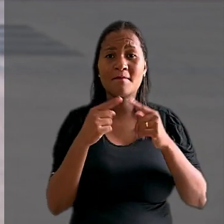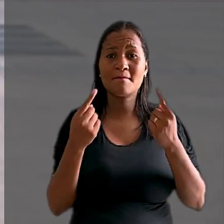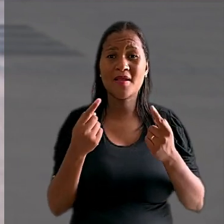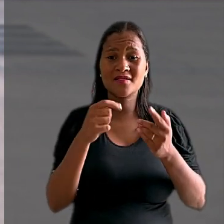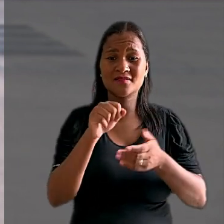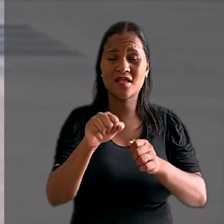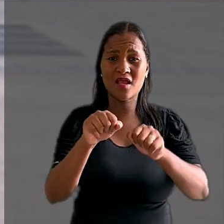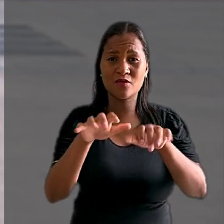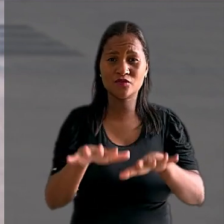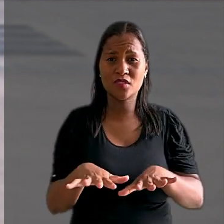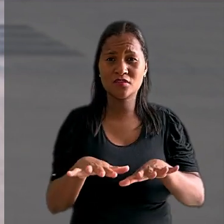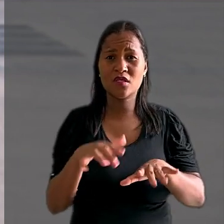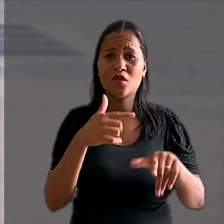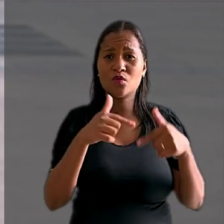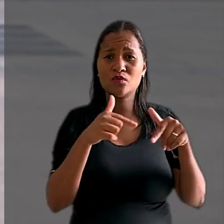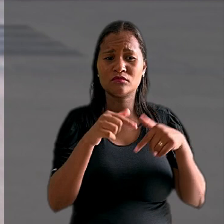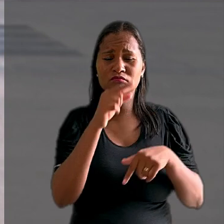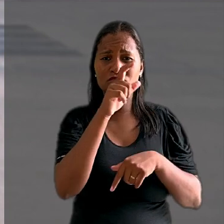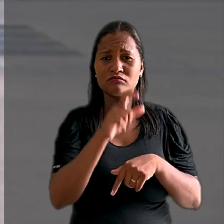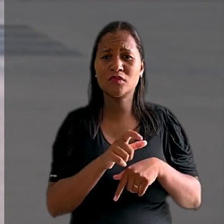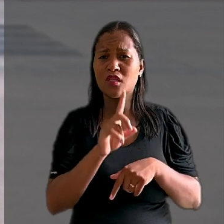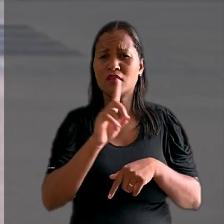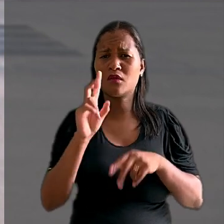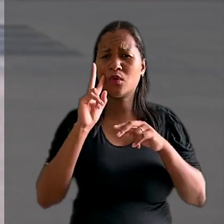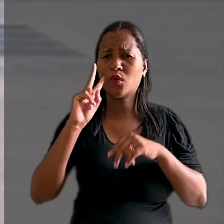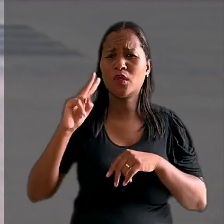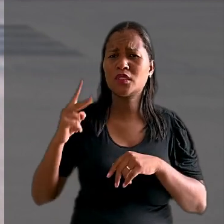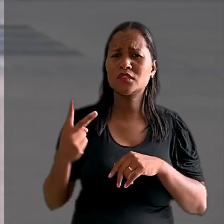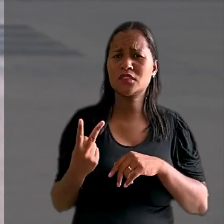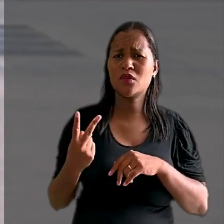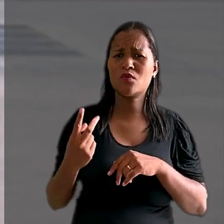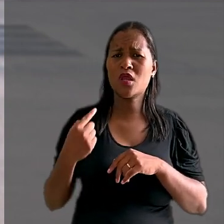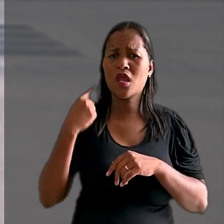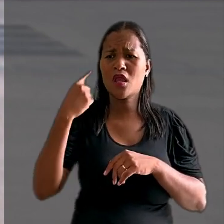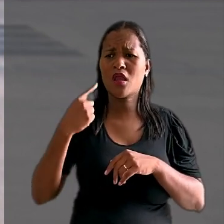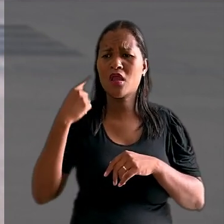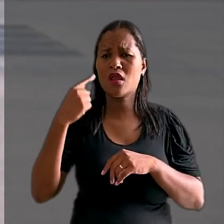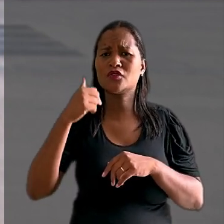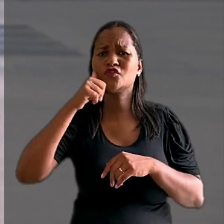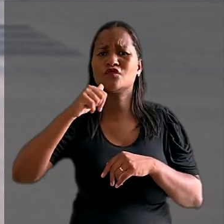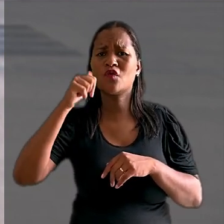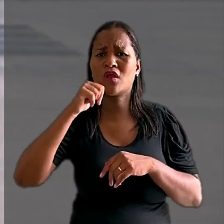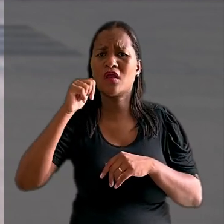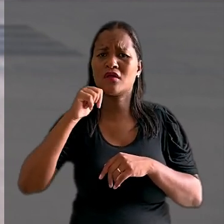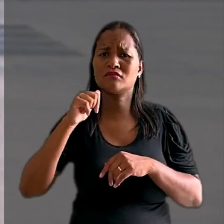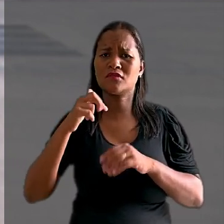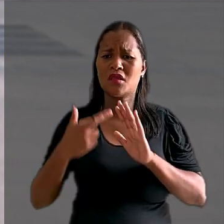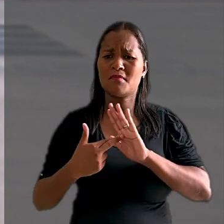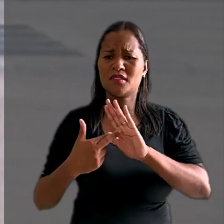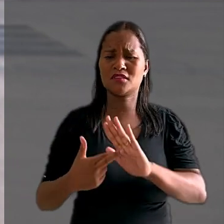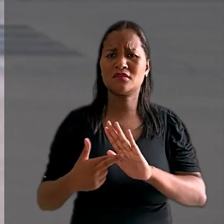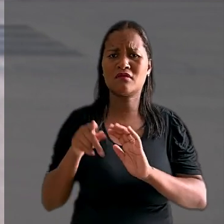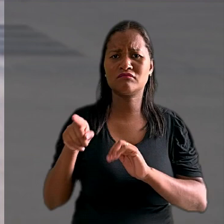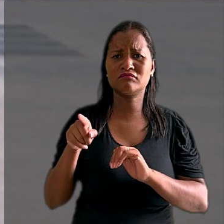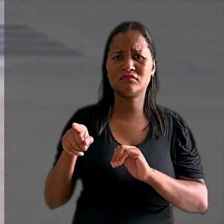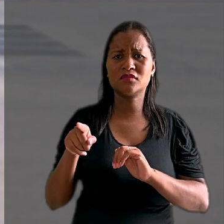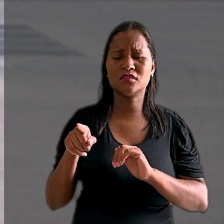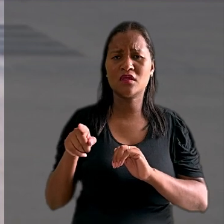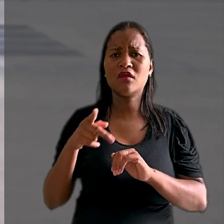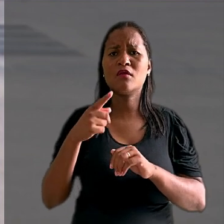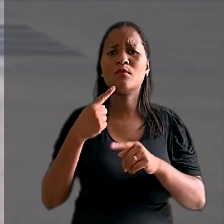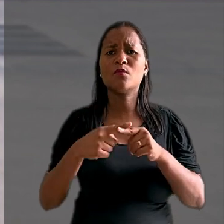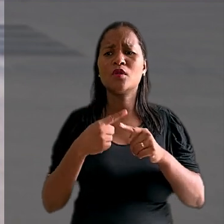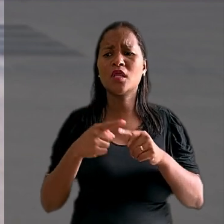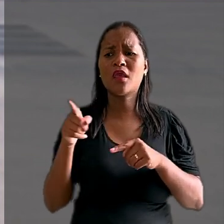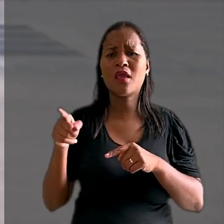na audiência, o trabalhador não reconheceu a advogada, que supostamente o representava como sua procuradora. Ele disse